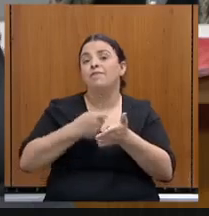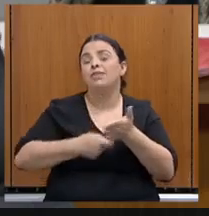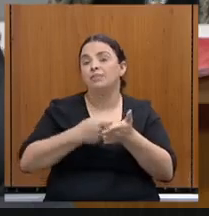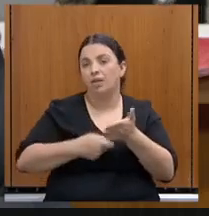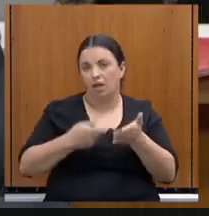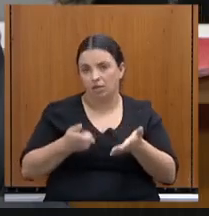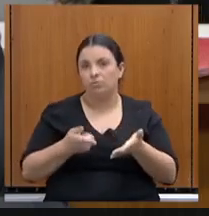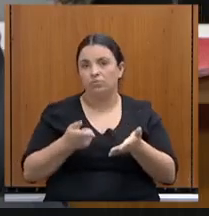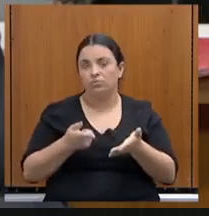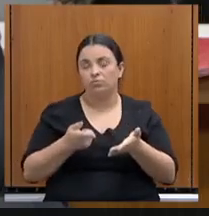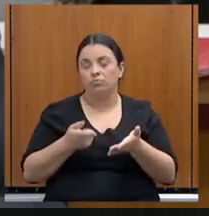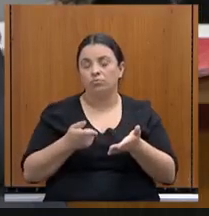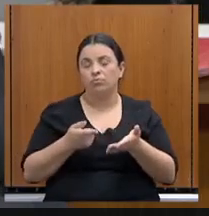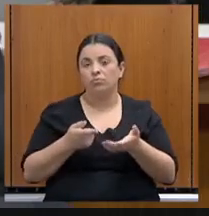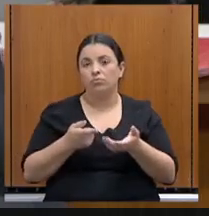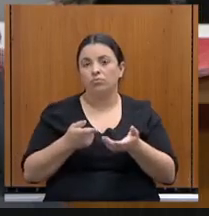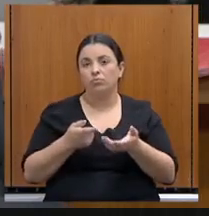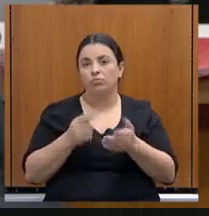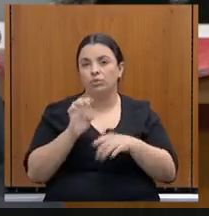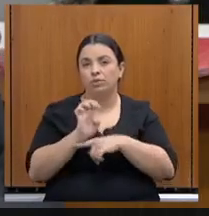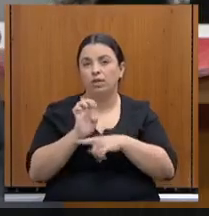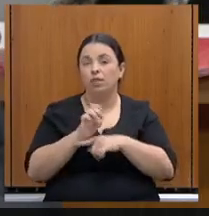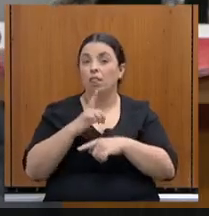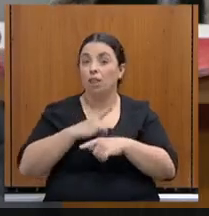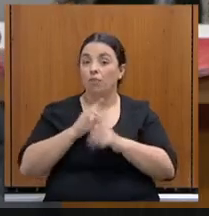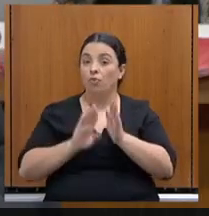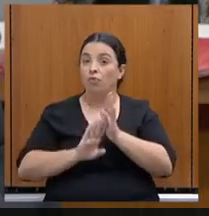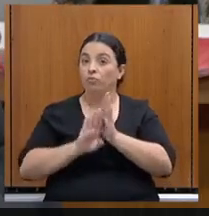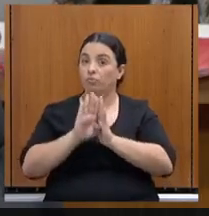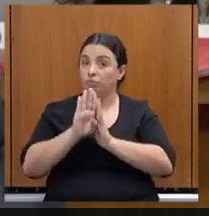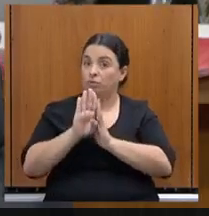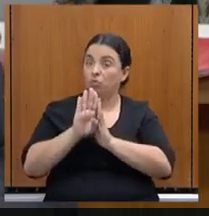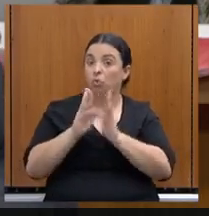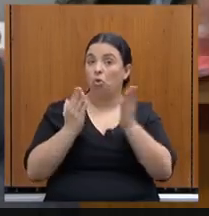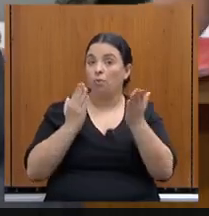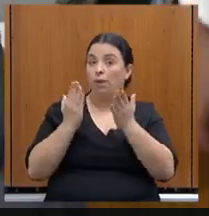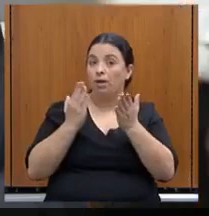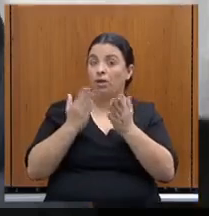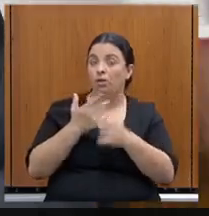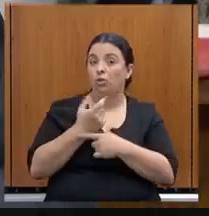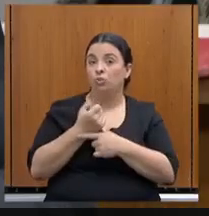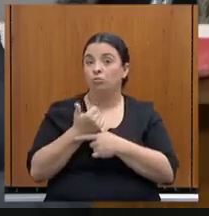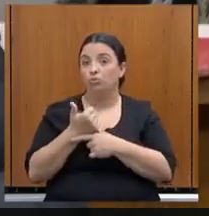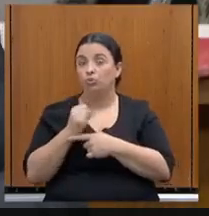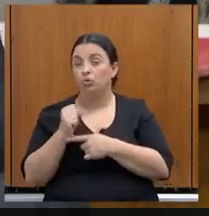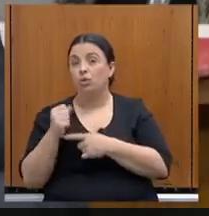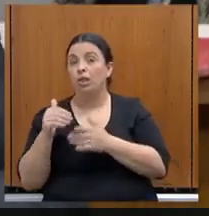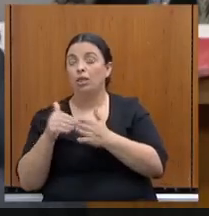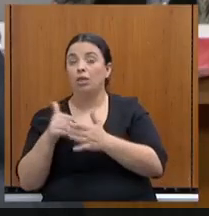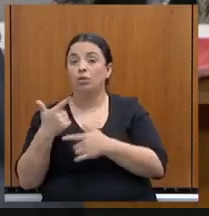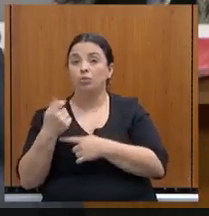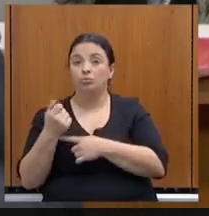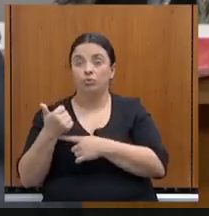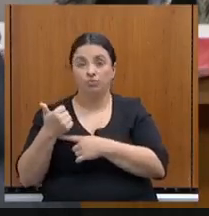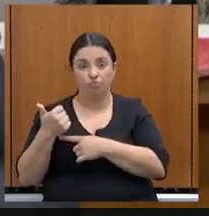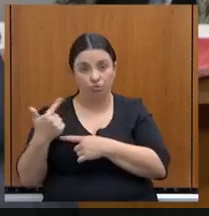2018 a 2021 e nós, então, nessa evolução do resultado fiscal do Estado,